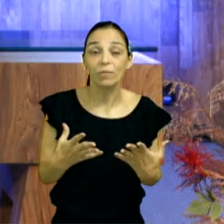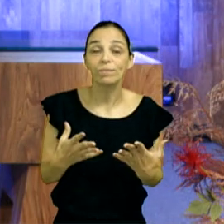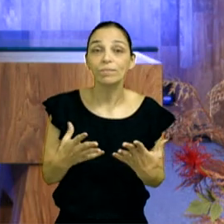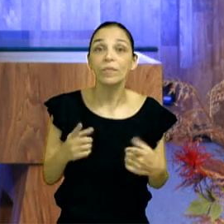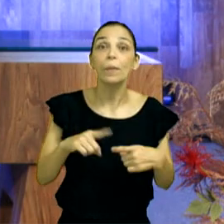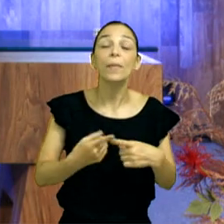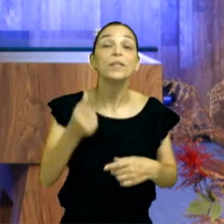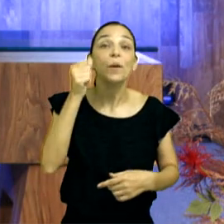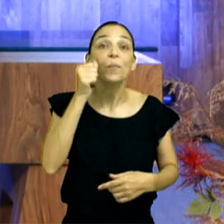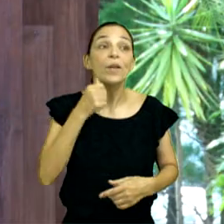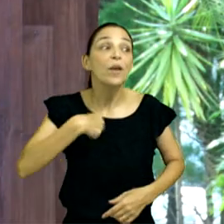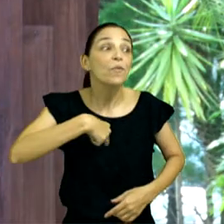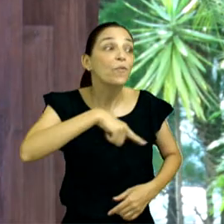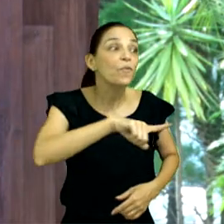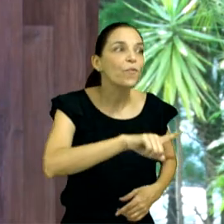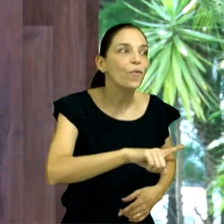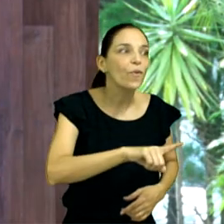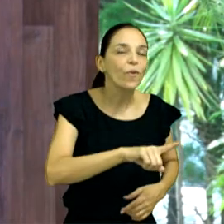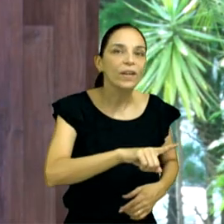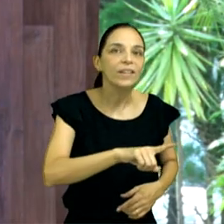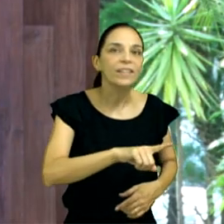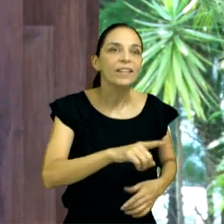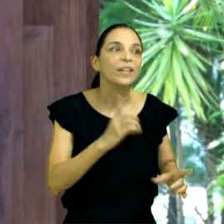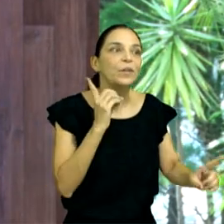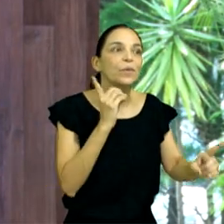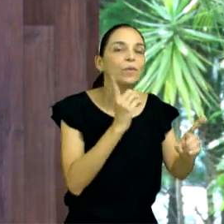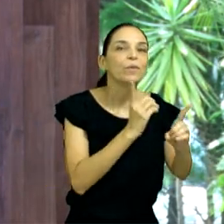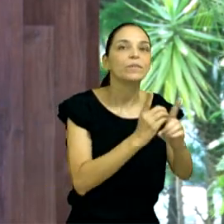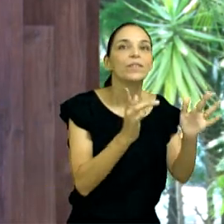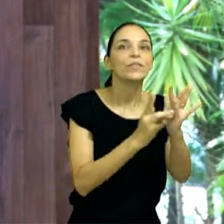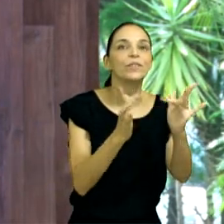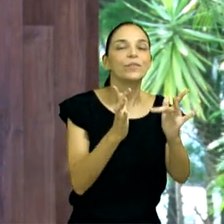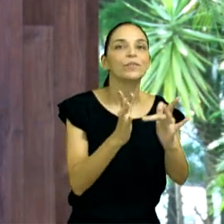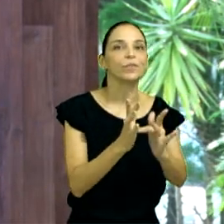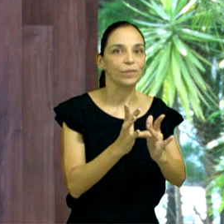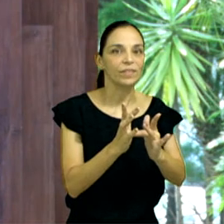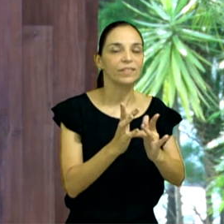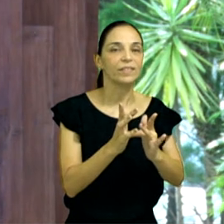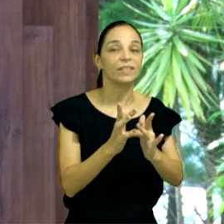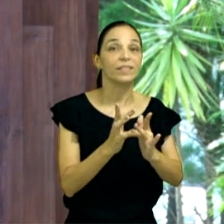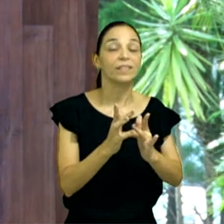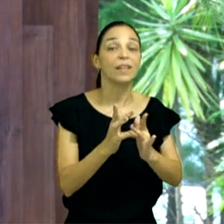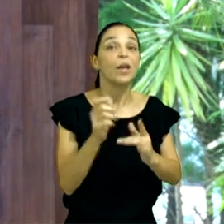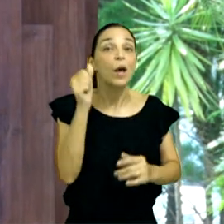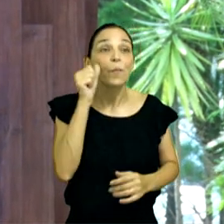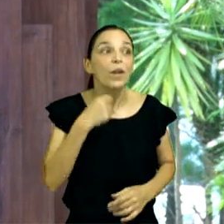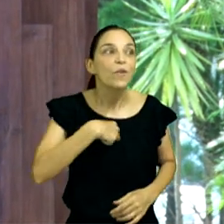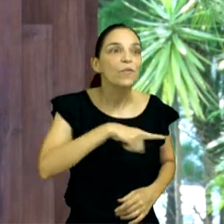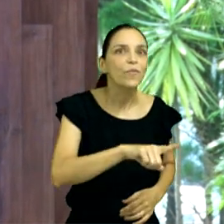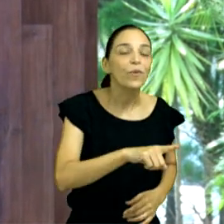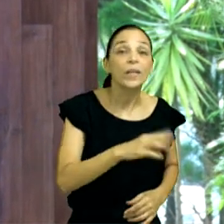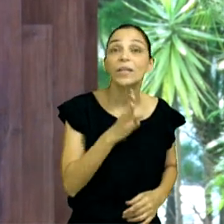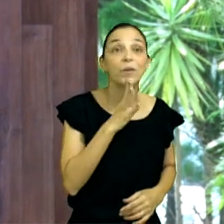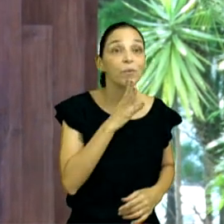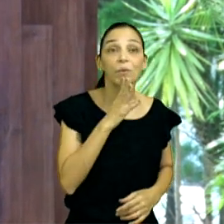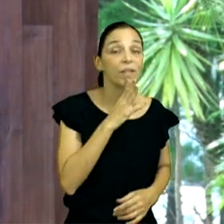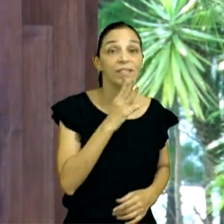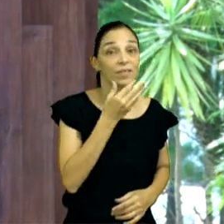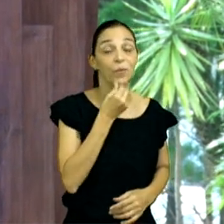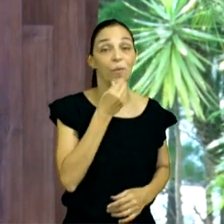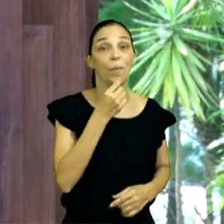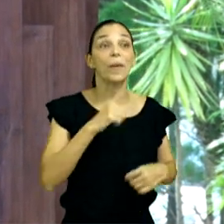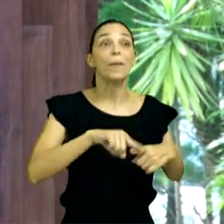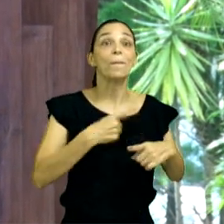um desconhecido para ela, porque soube que Jesus estava lá e não perdeu a oportunidade de abençoar o mestre,